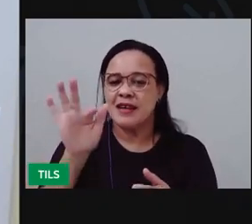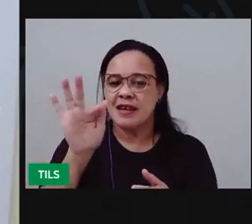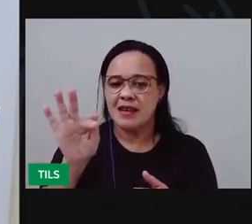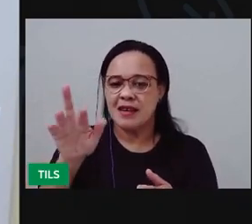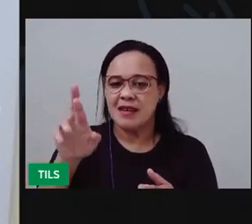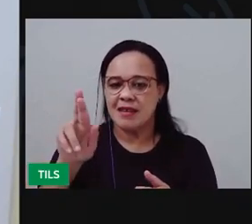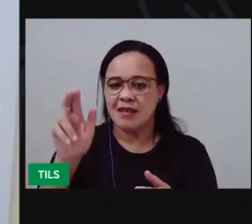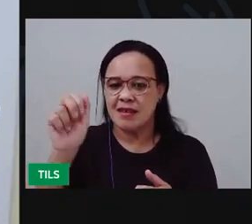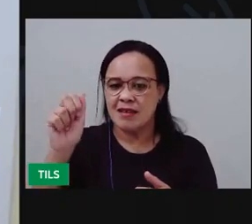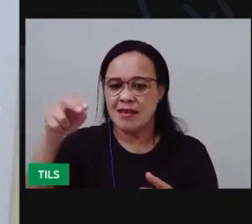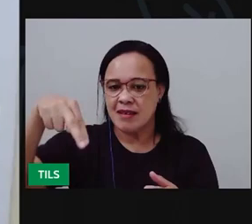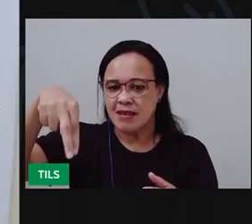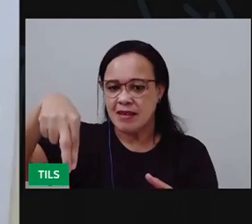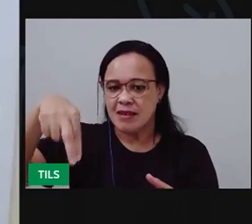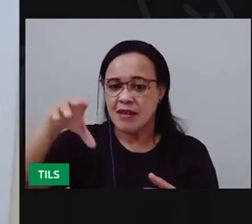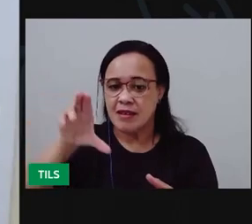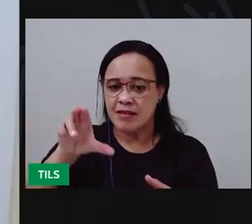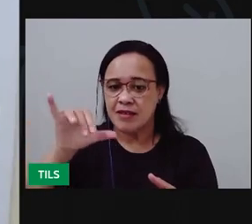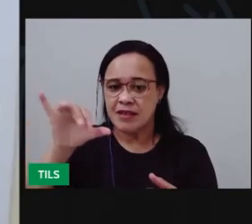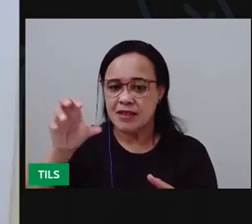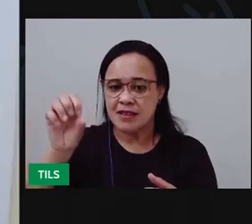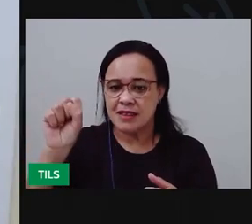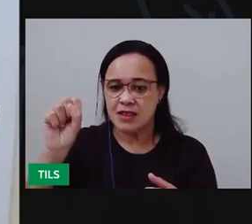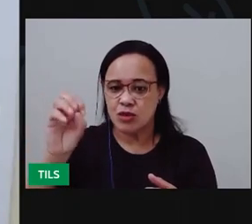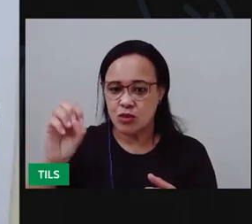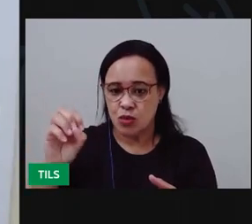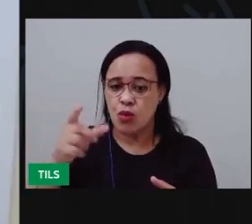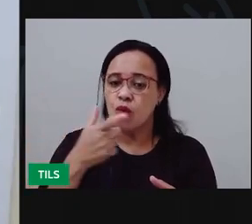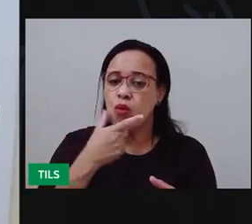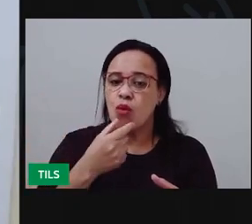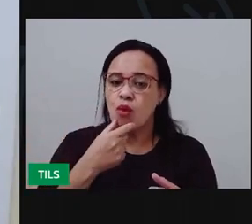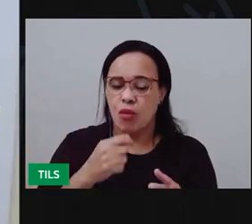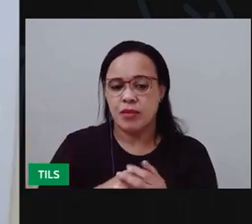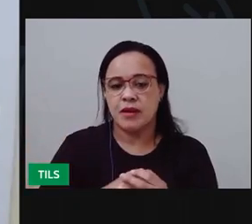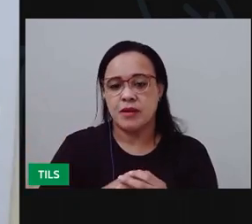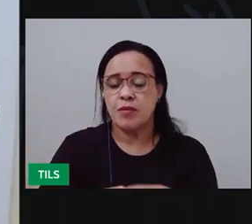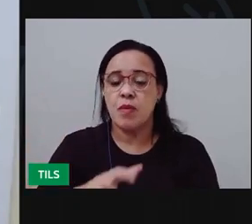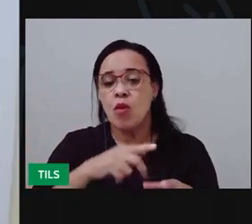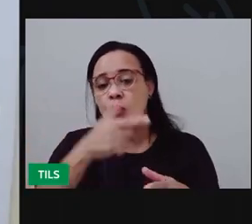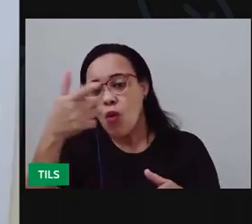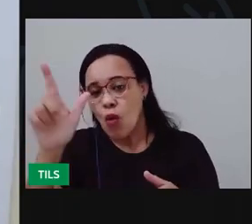desse cordel. Isso aqui é uma xilogravura.